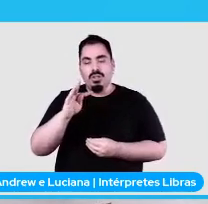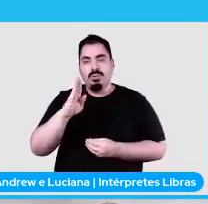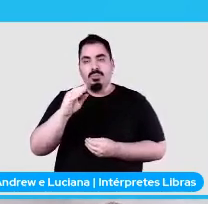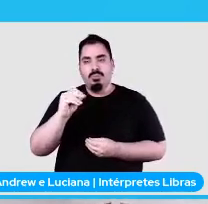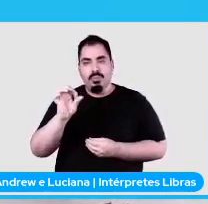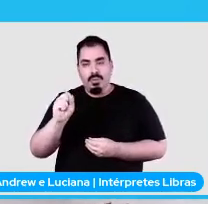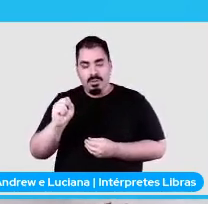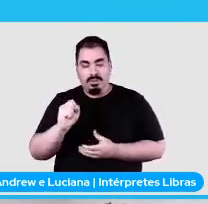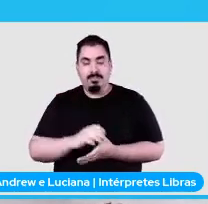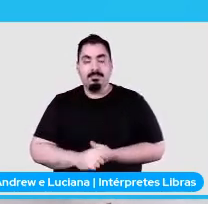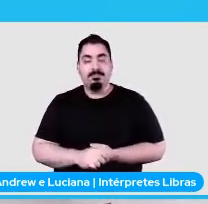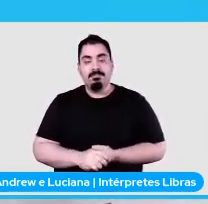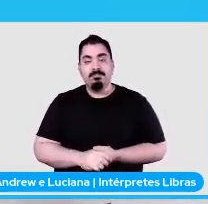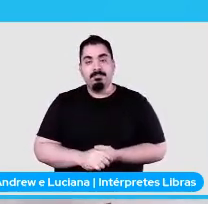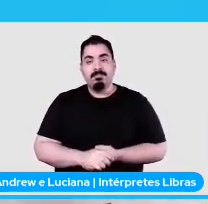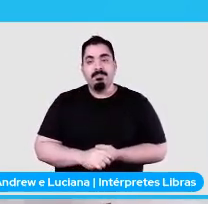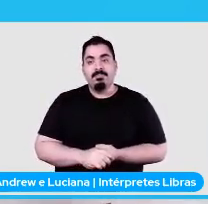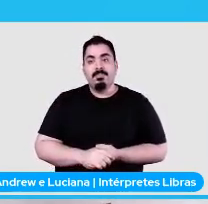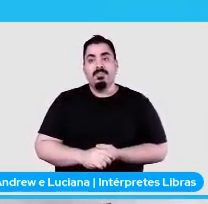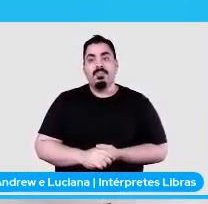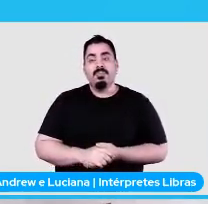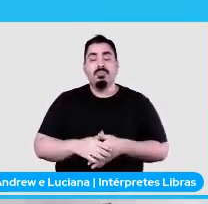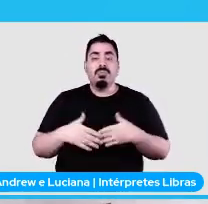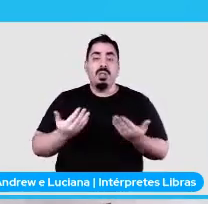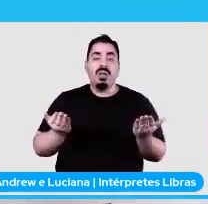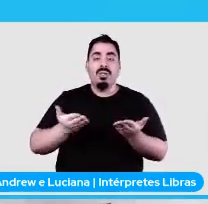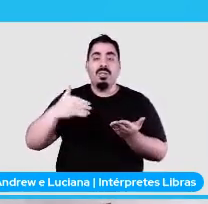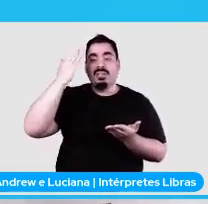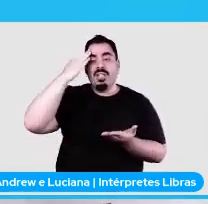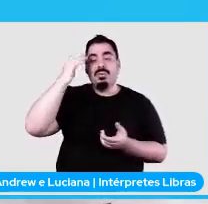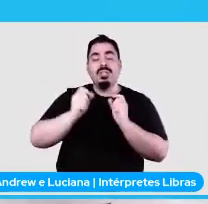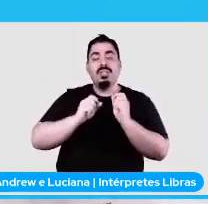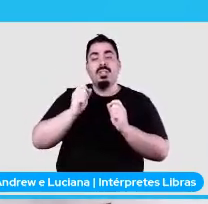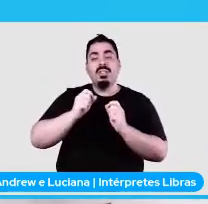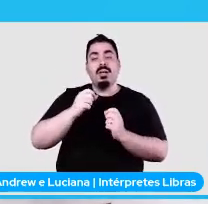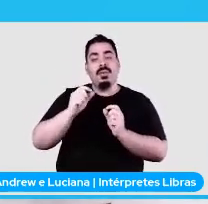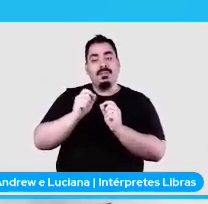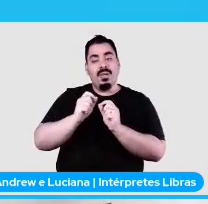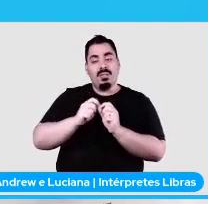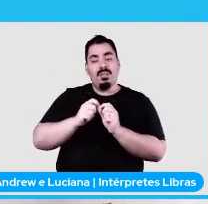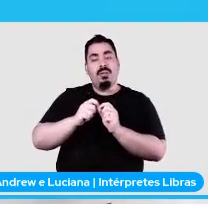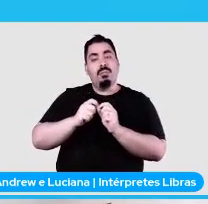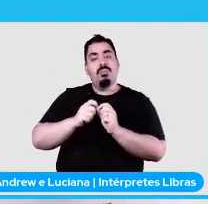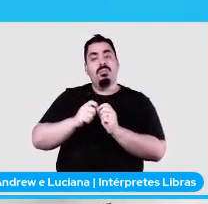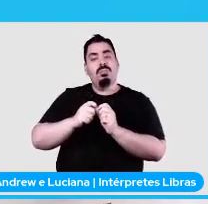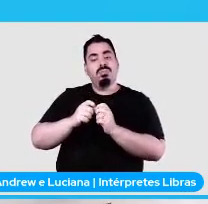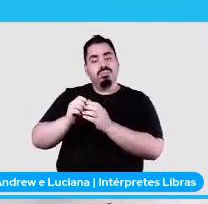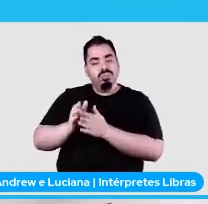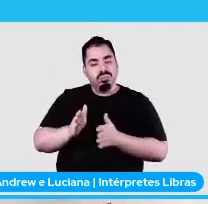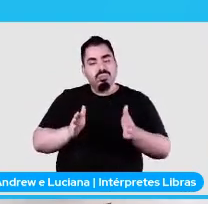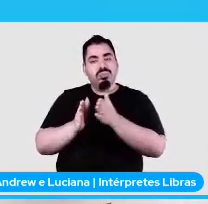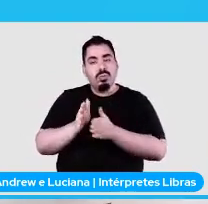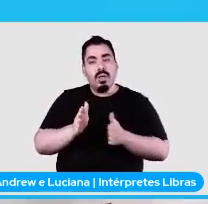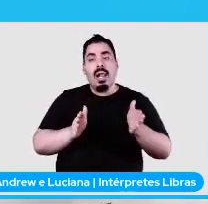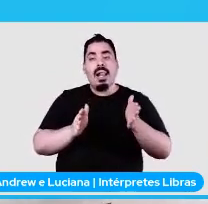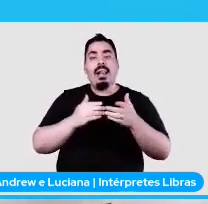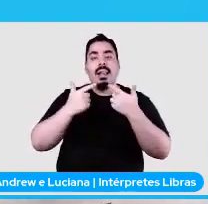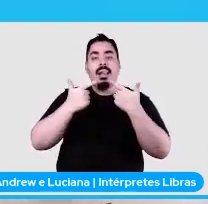Agora sabemos o que é processamento de linguagem natural. A gente viu alguns exemplos bem bacanas